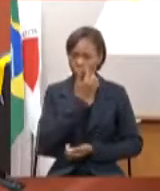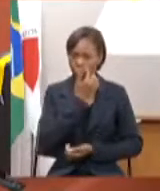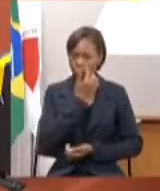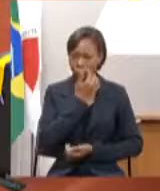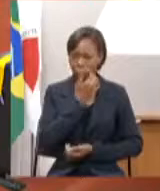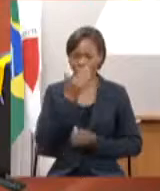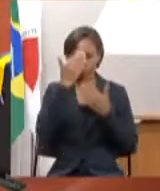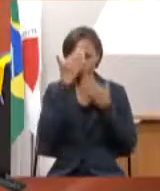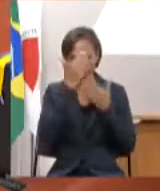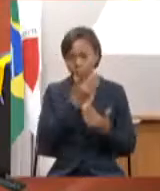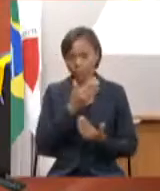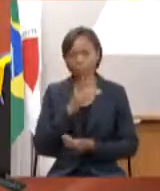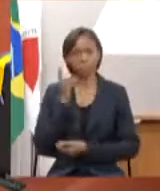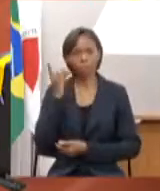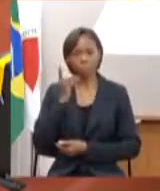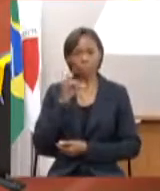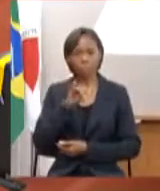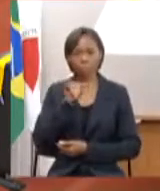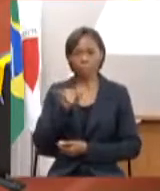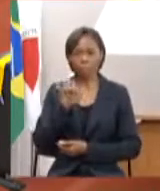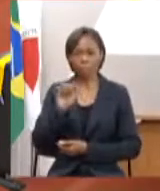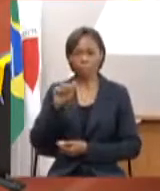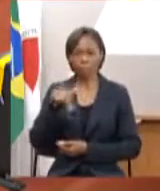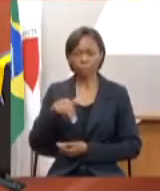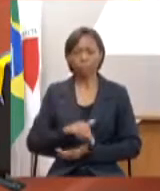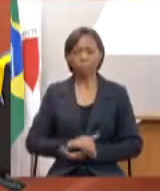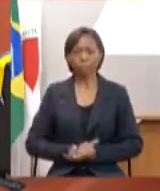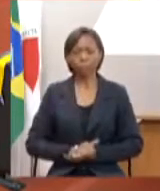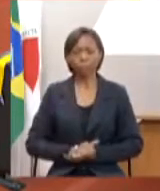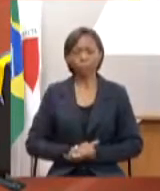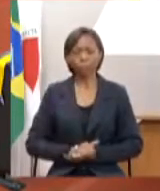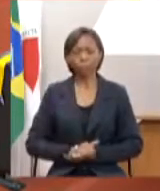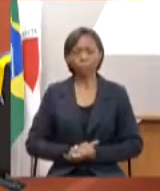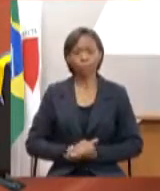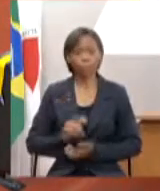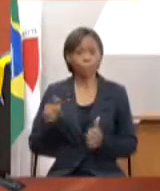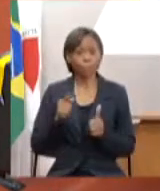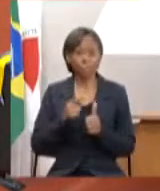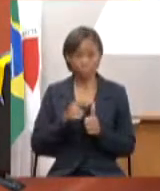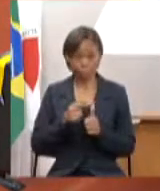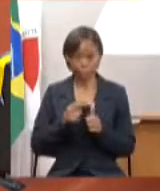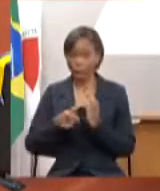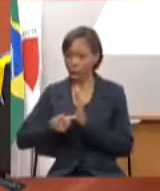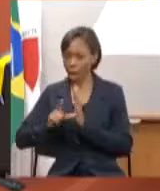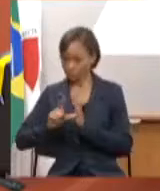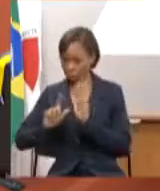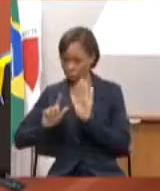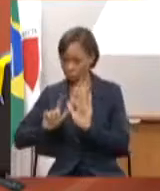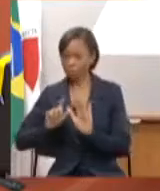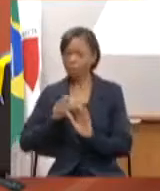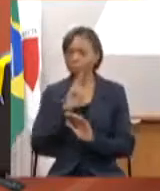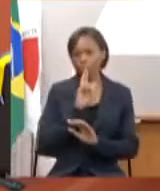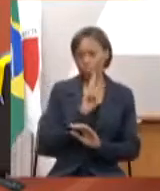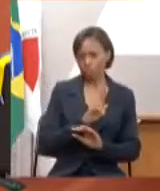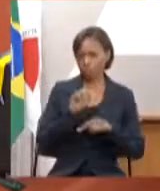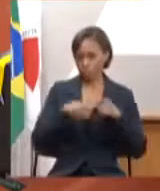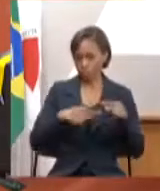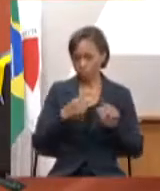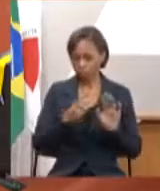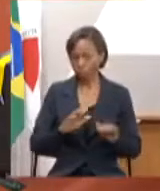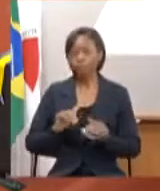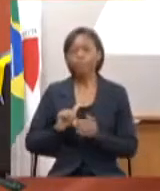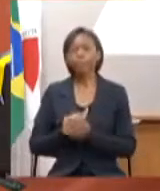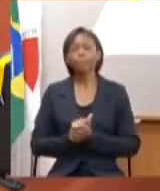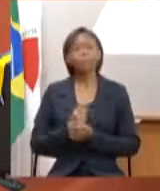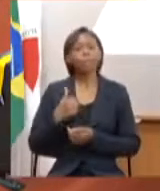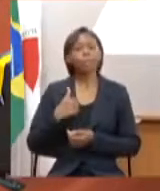obrigado deputado Jean Freire deputados primeiro antes de responder as perguntas do deputado André Quintão se